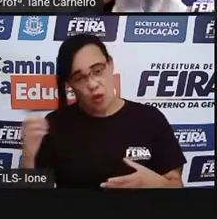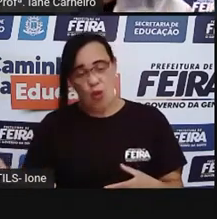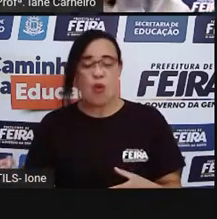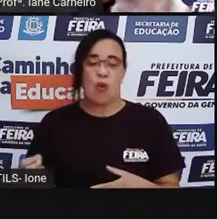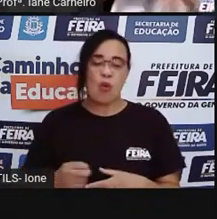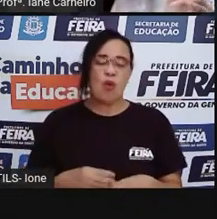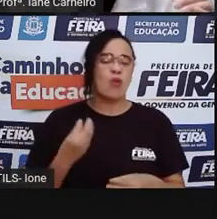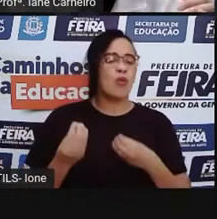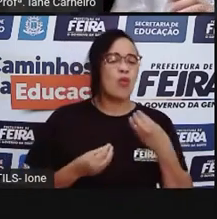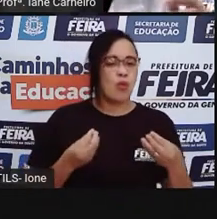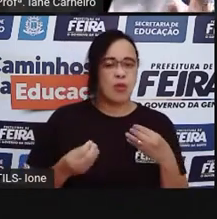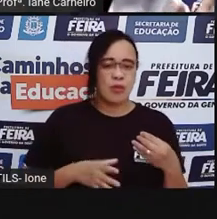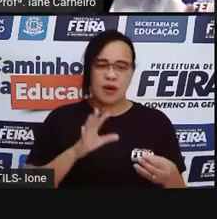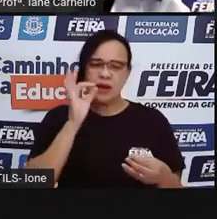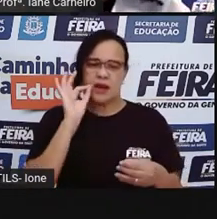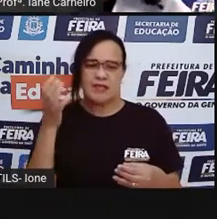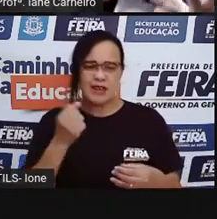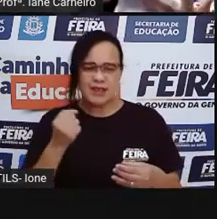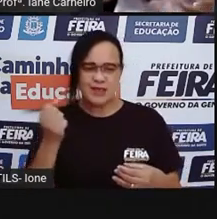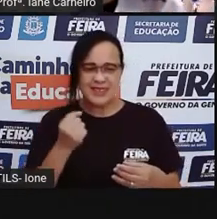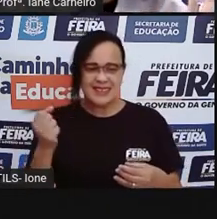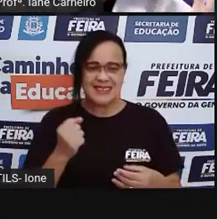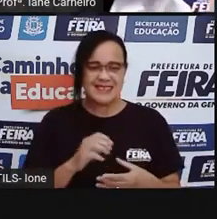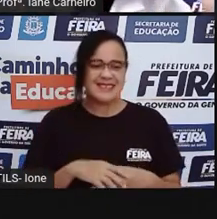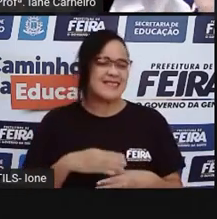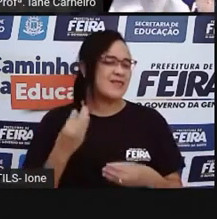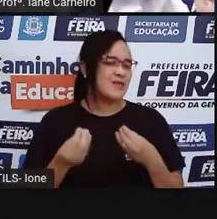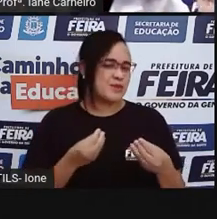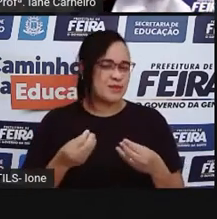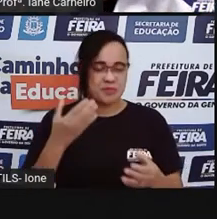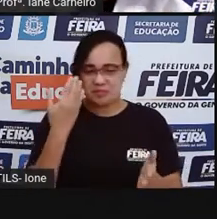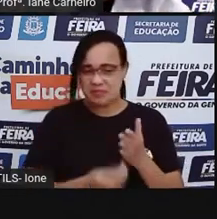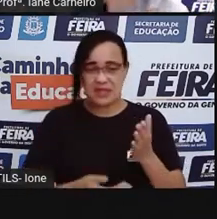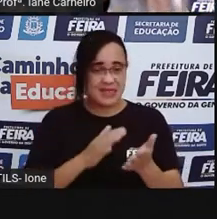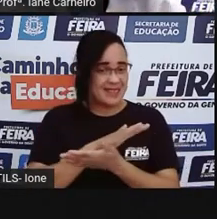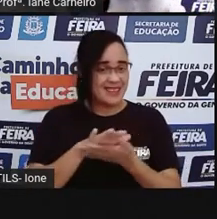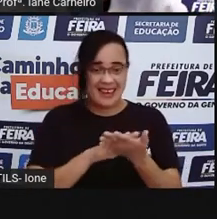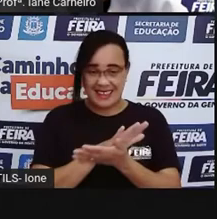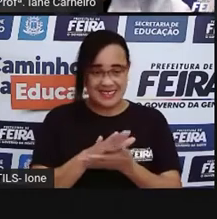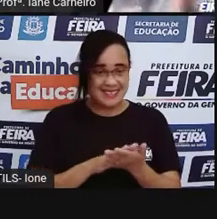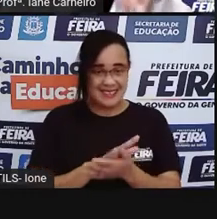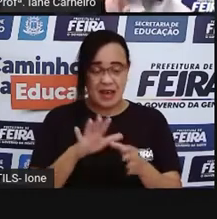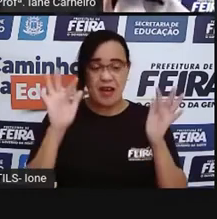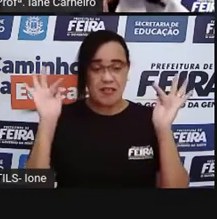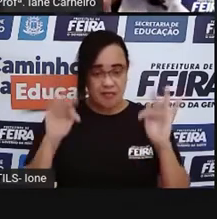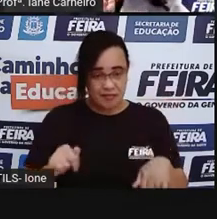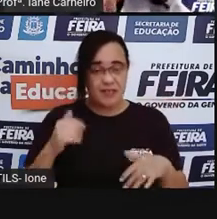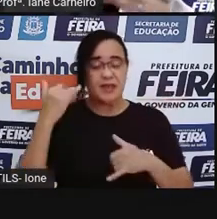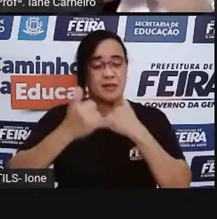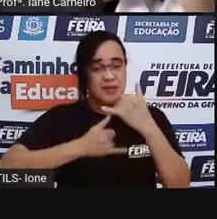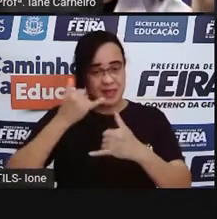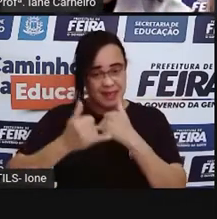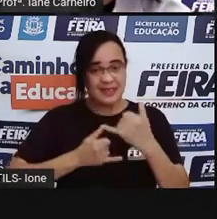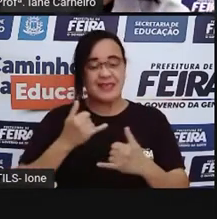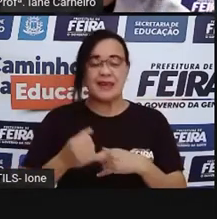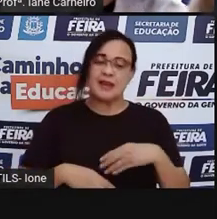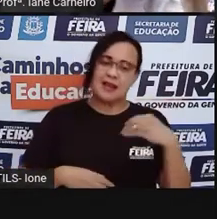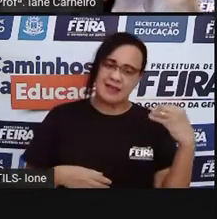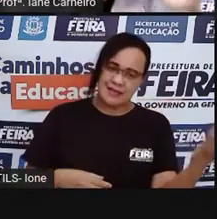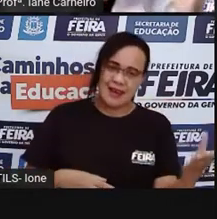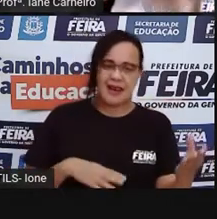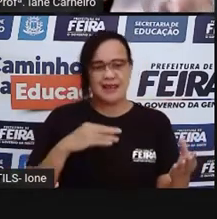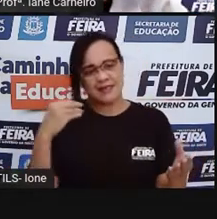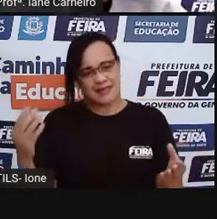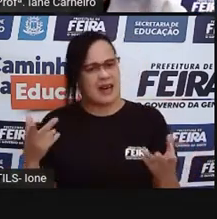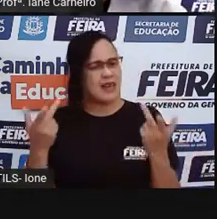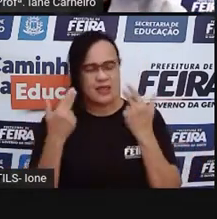com leite, né? Que é aquela brincadeira que ninguém vai perder gude nenhuma. Quando terminar o jogo, cada uma volta com as suas gudes